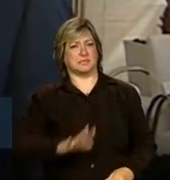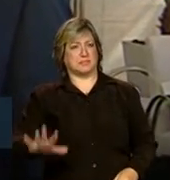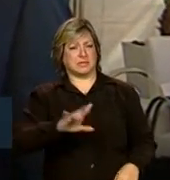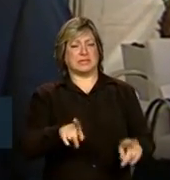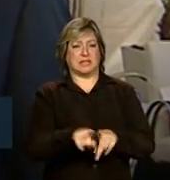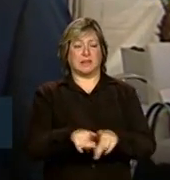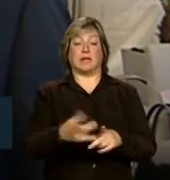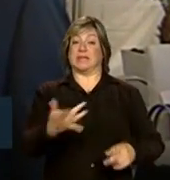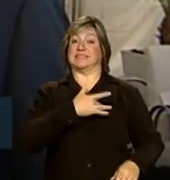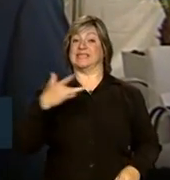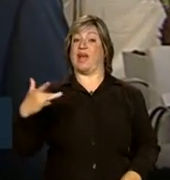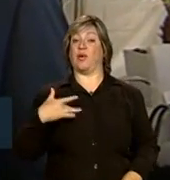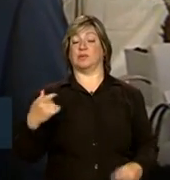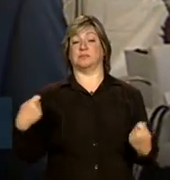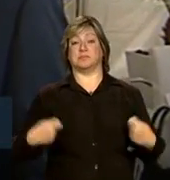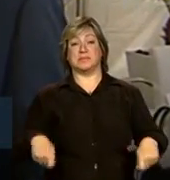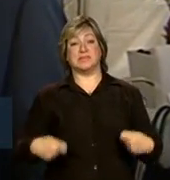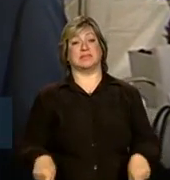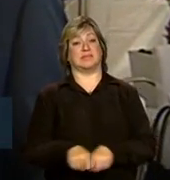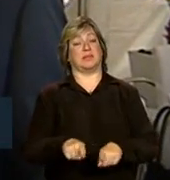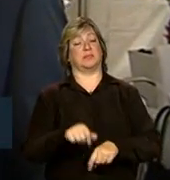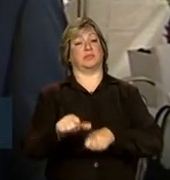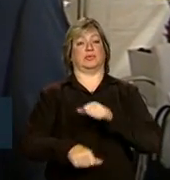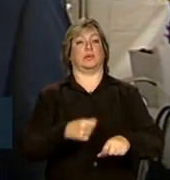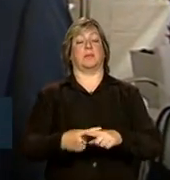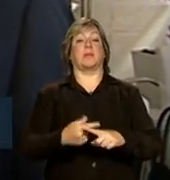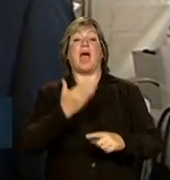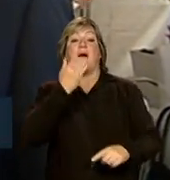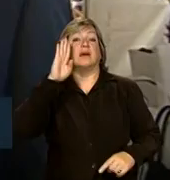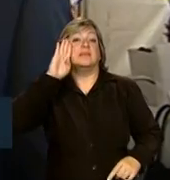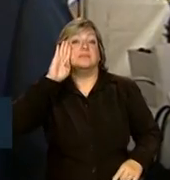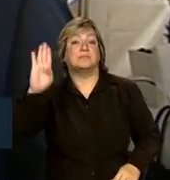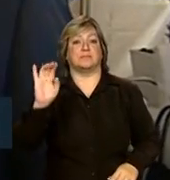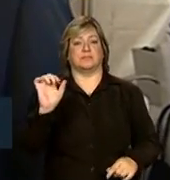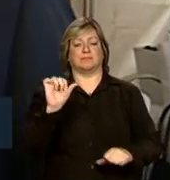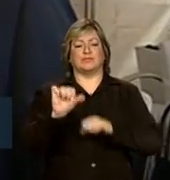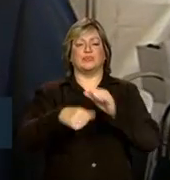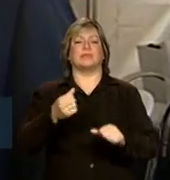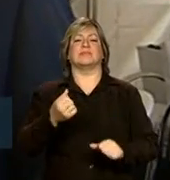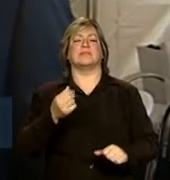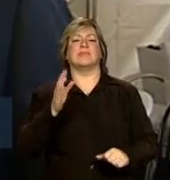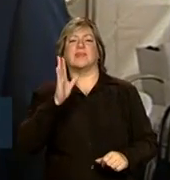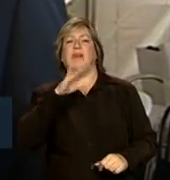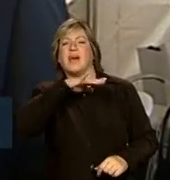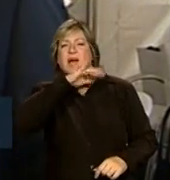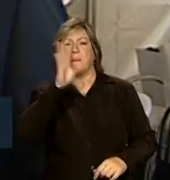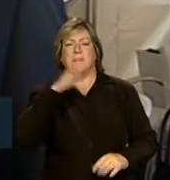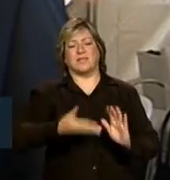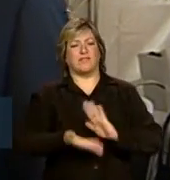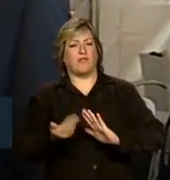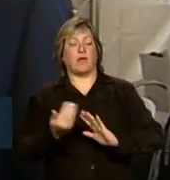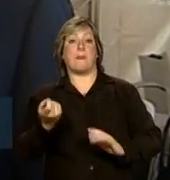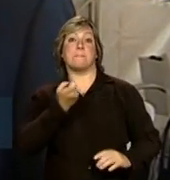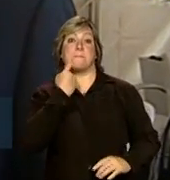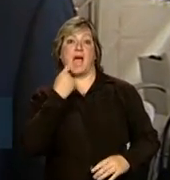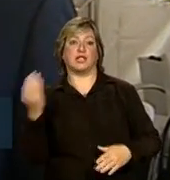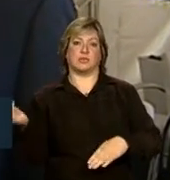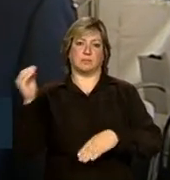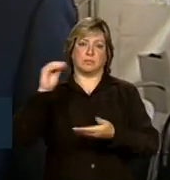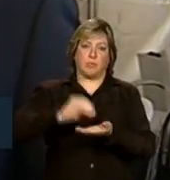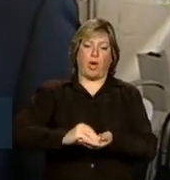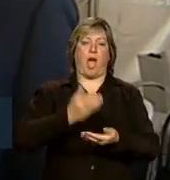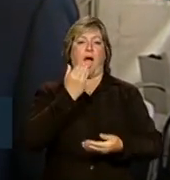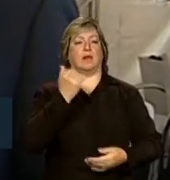E a saúde, todos sabemos, depende muito dos hábitos alimentares. Então nós precisamos aprender a comer mais peixe, sobretudo as nossas